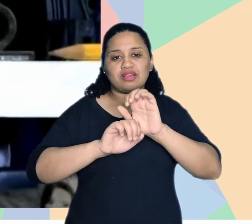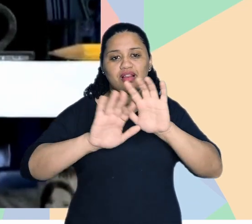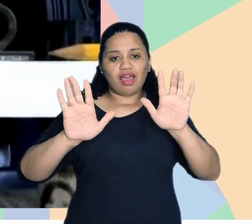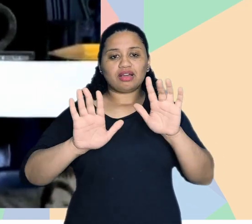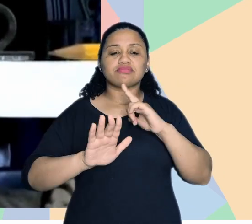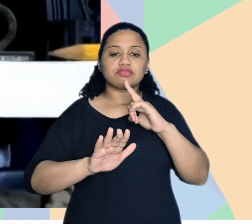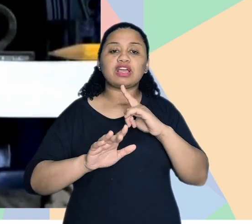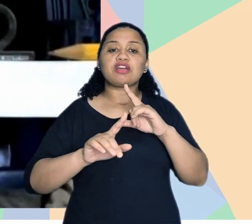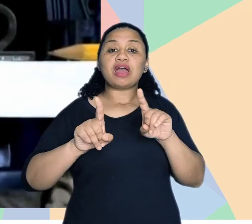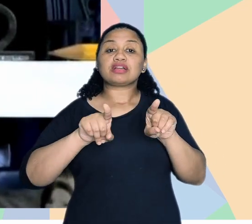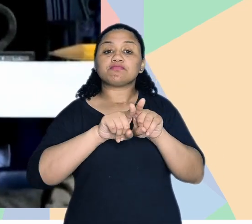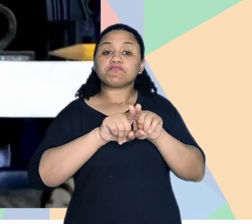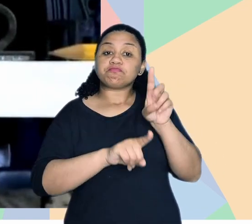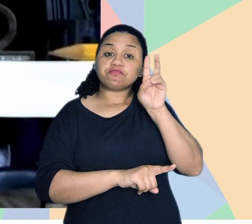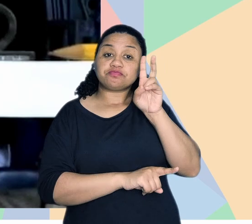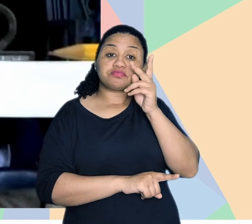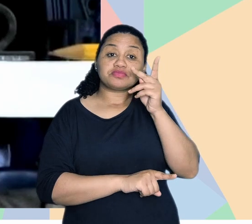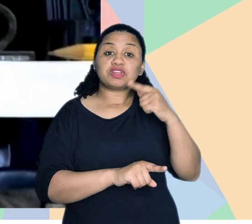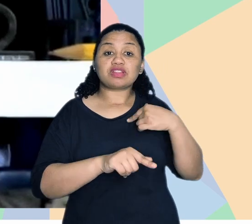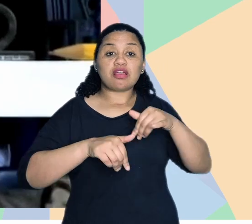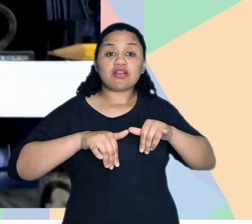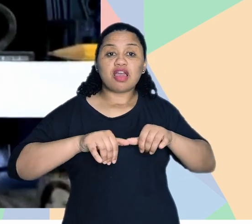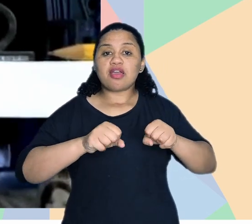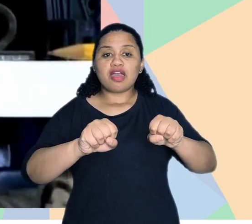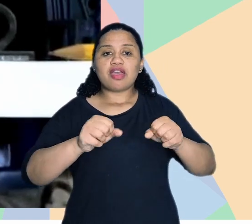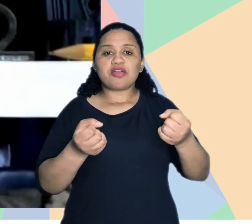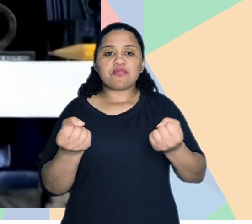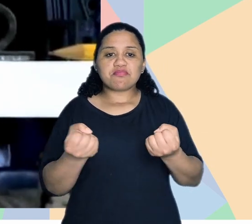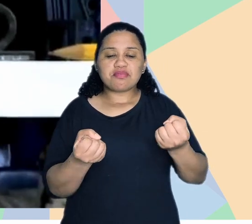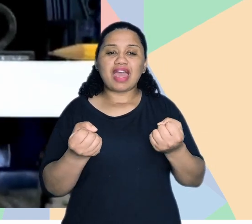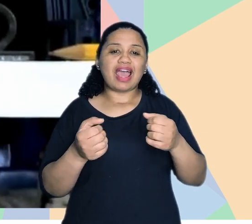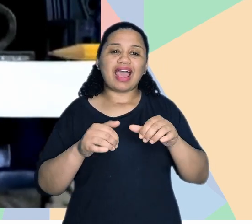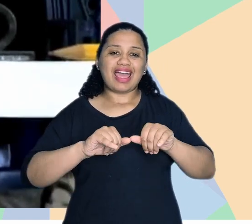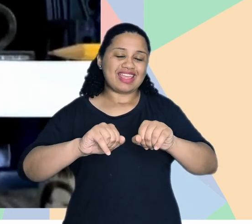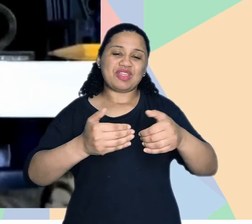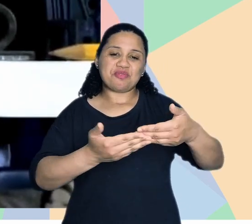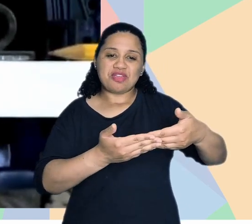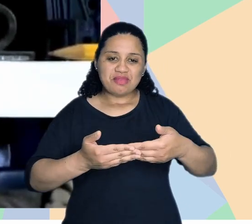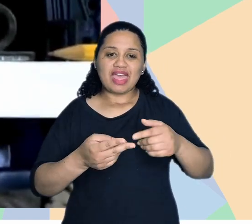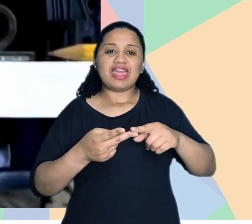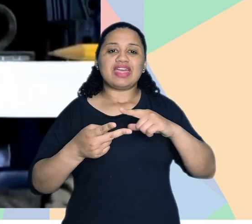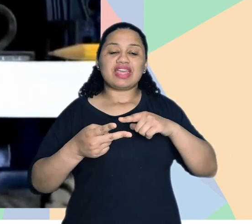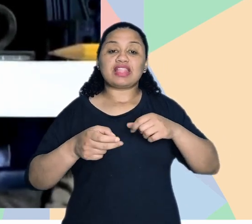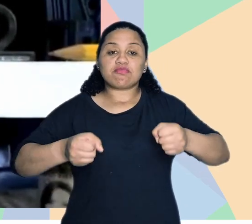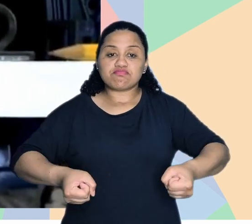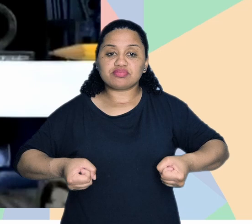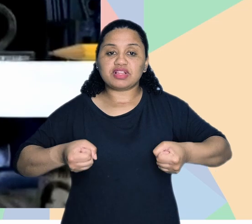Mas é importante também lembrar, né? De pessoas que estão com carrinho de bebê, ou que estão levando compras, ou que estão com andador, ou que estão